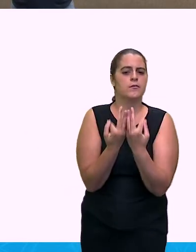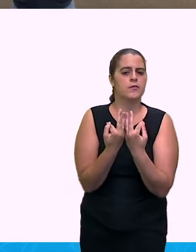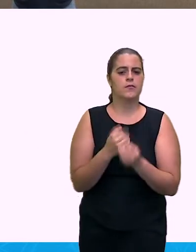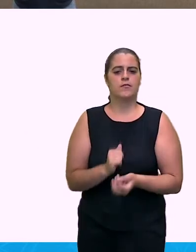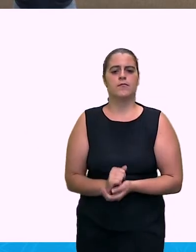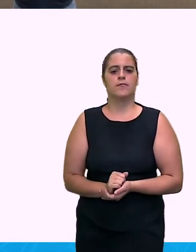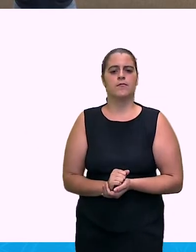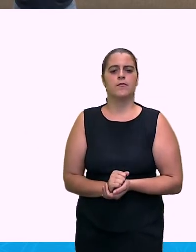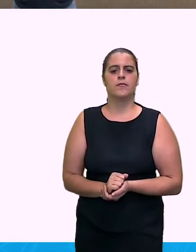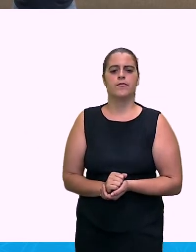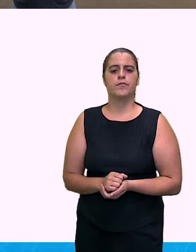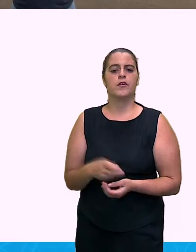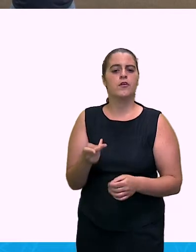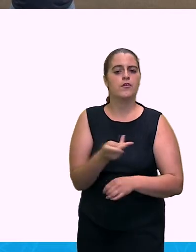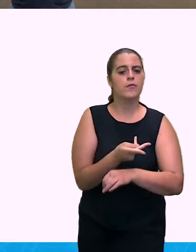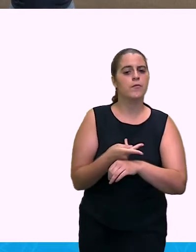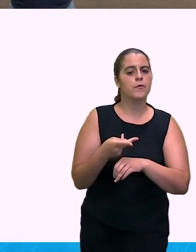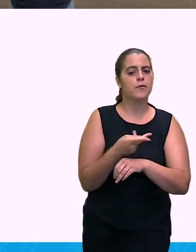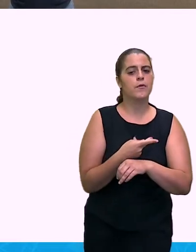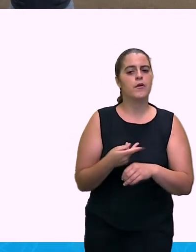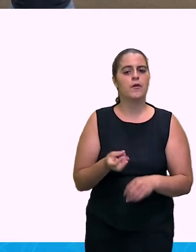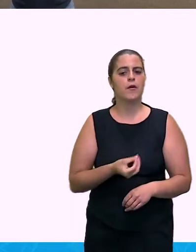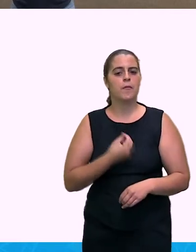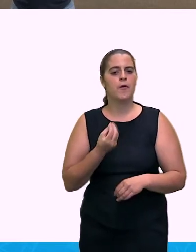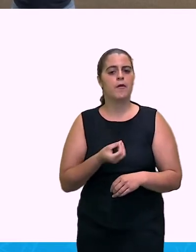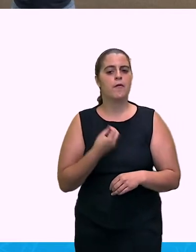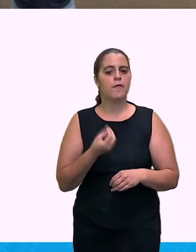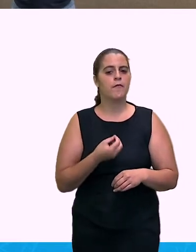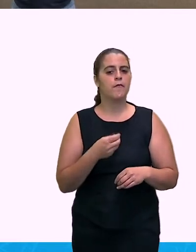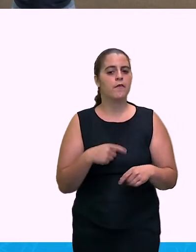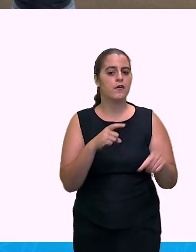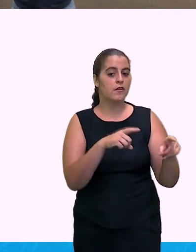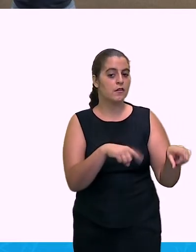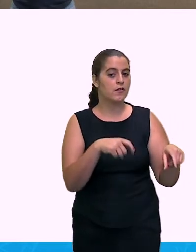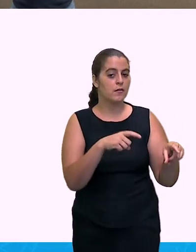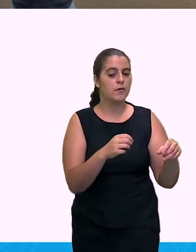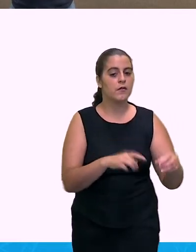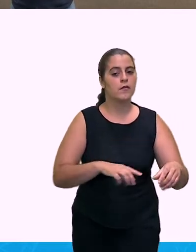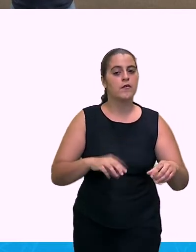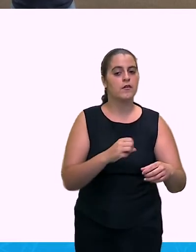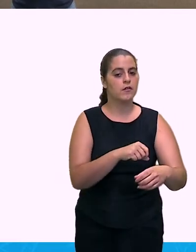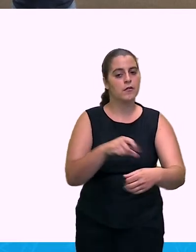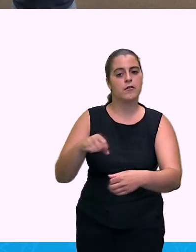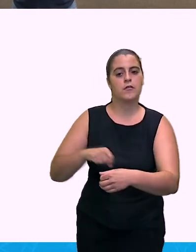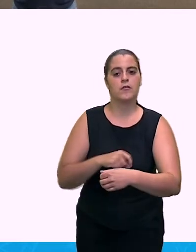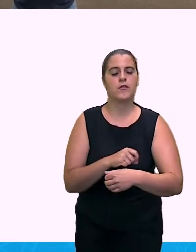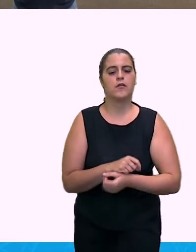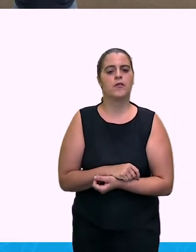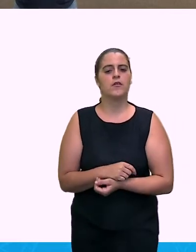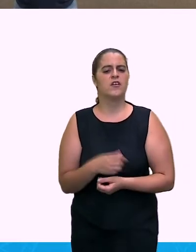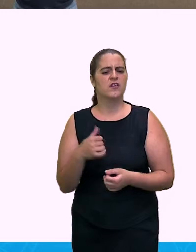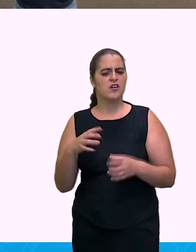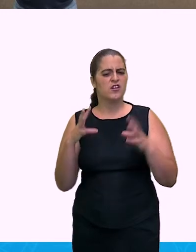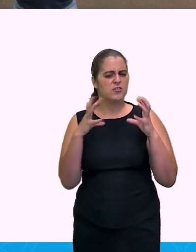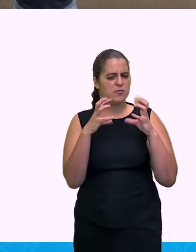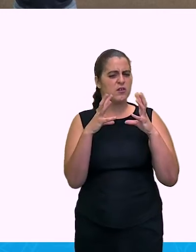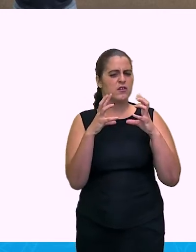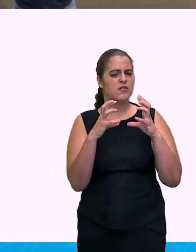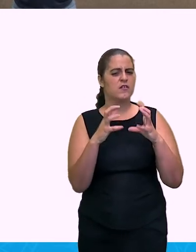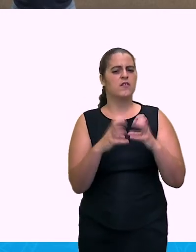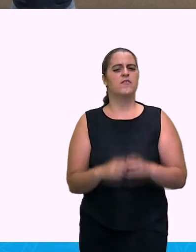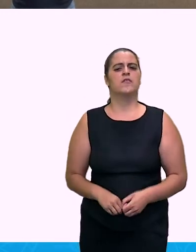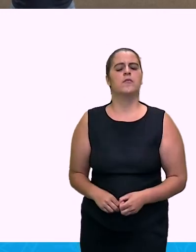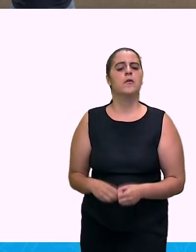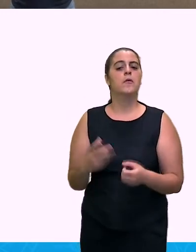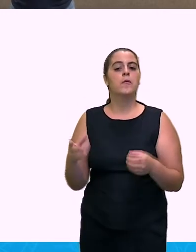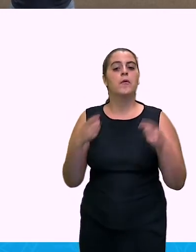de buscar a sobrevivência deles naquilo que a terra dava pra eles. E eles brigavam entre si também